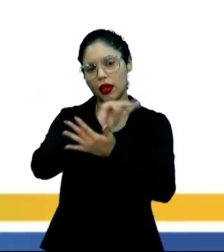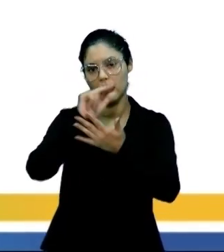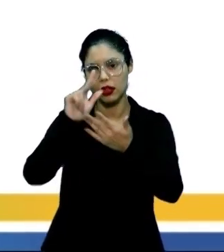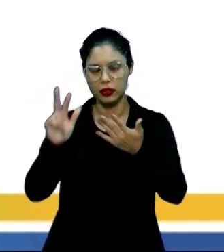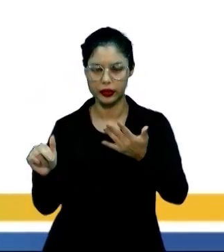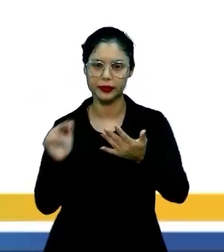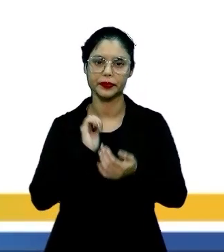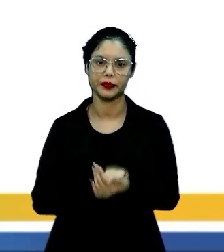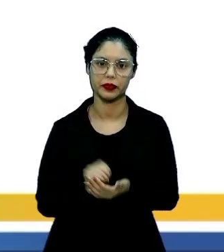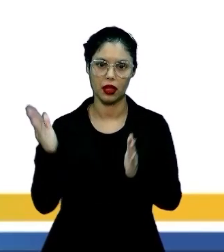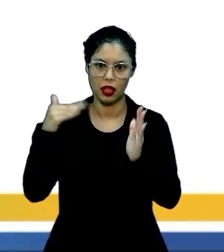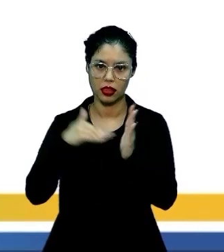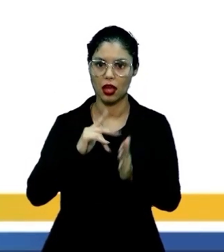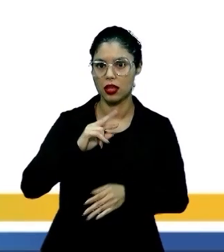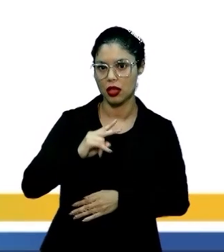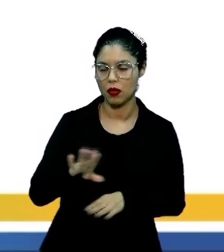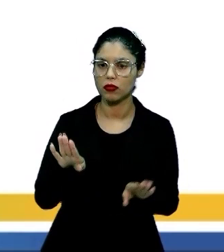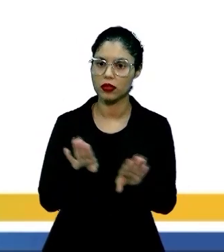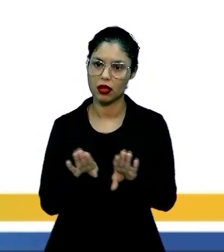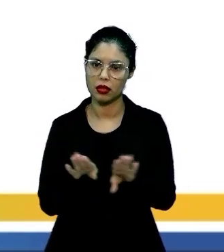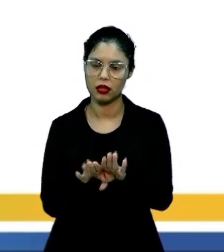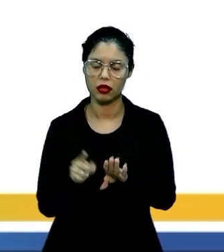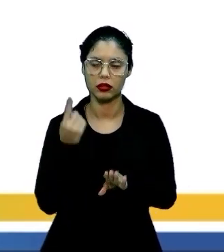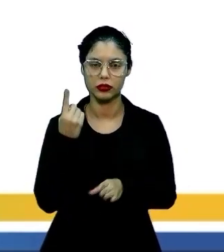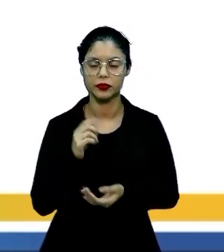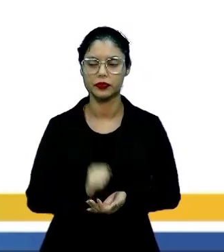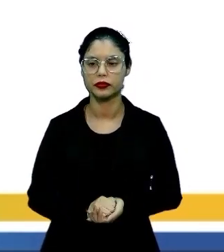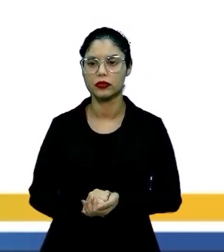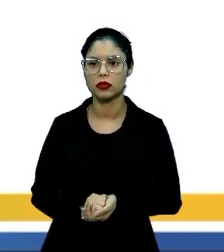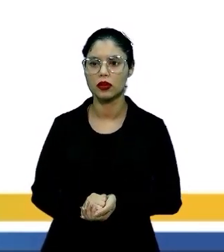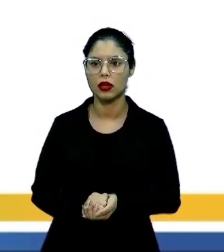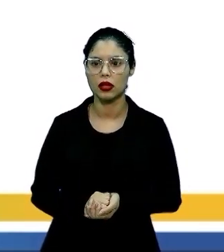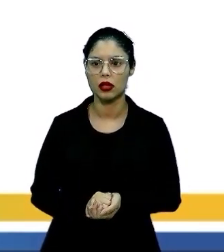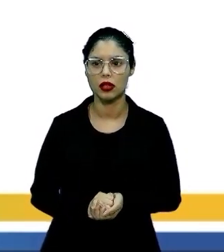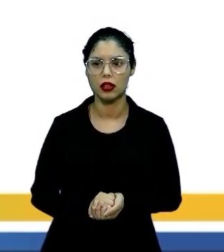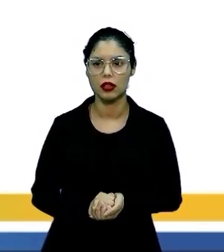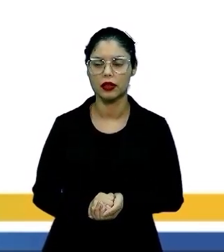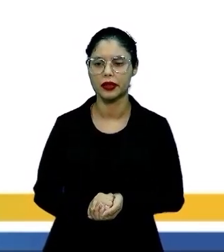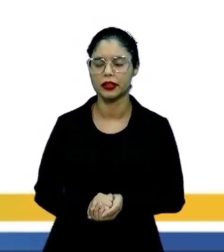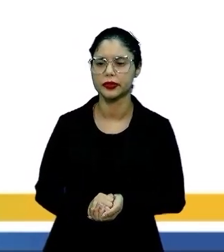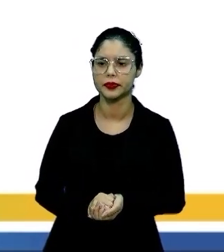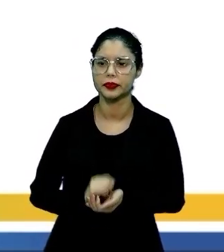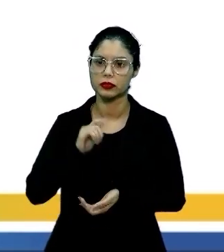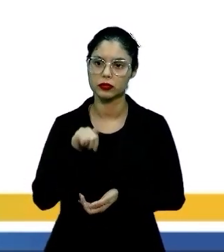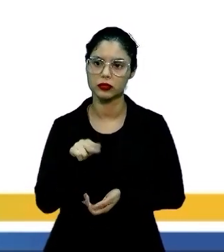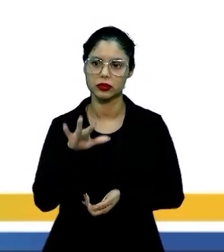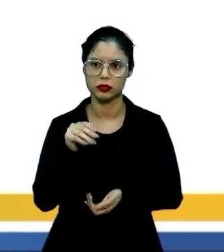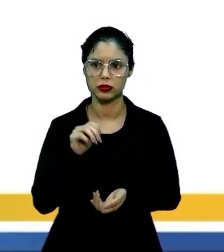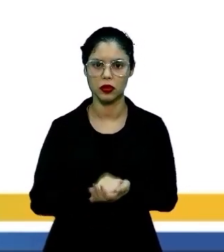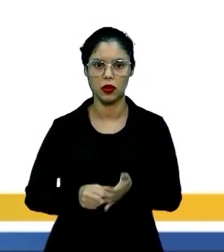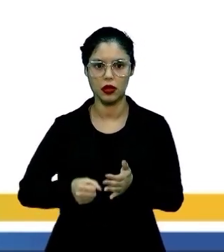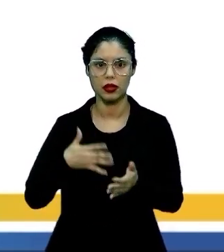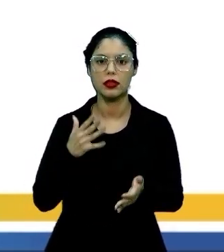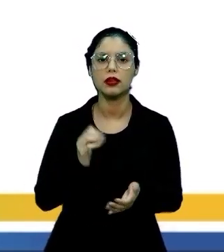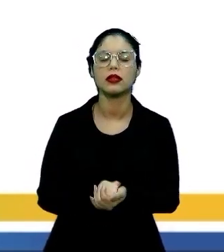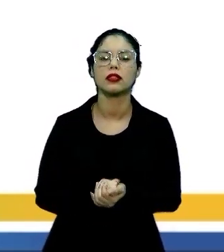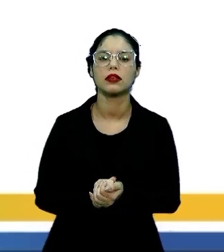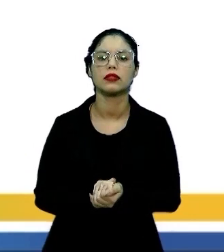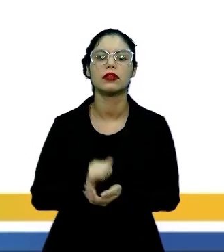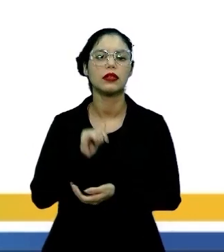irmandades, até irmão remido de uma destas, o que não se coaduna muito com a